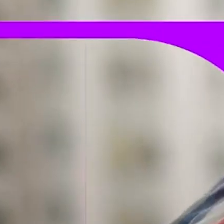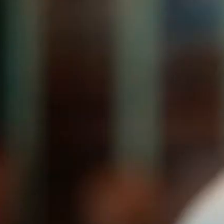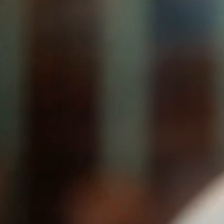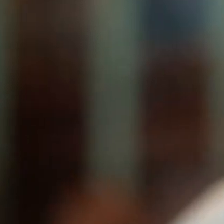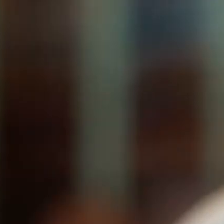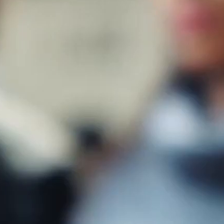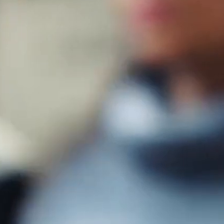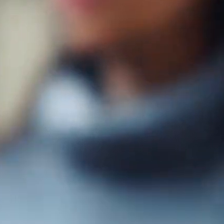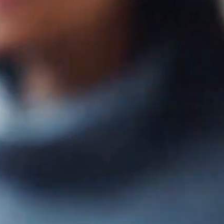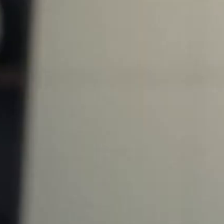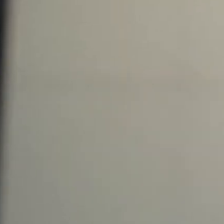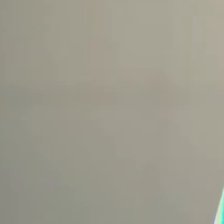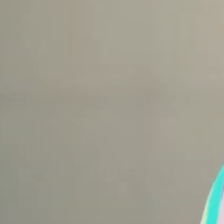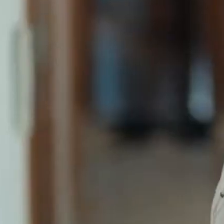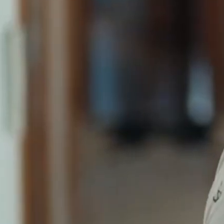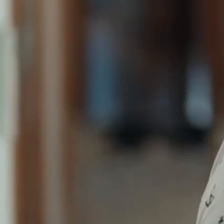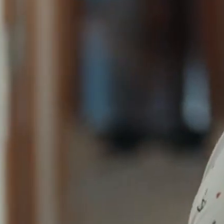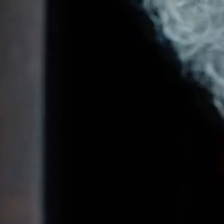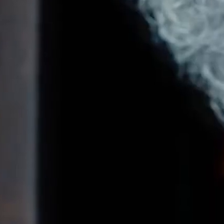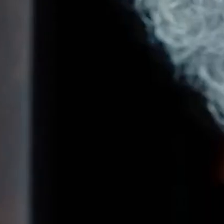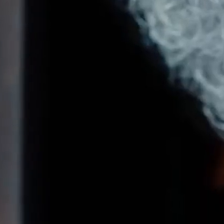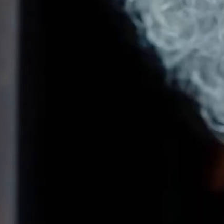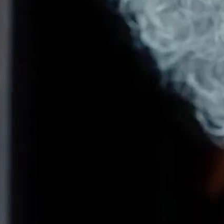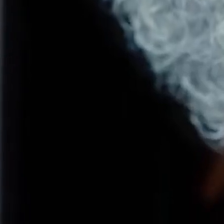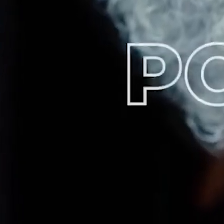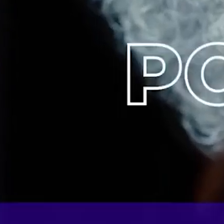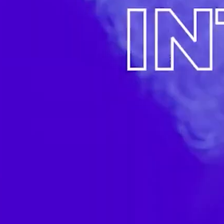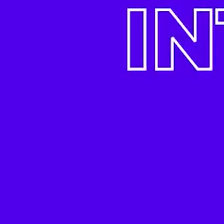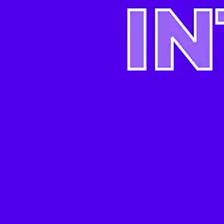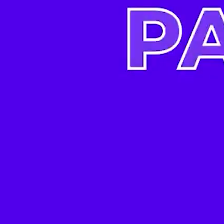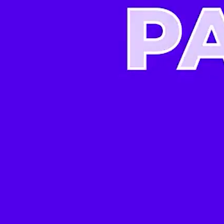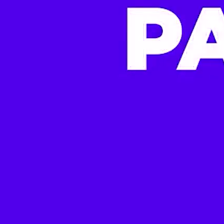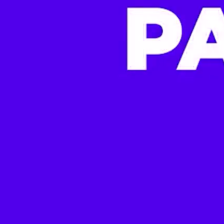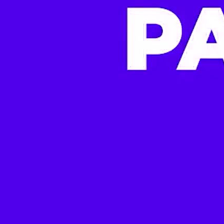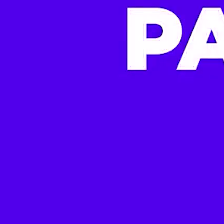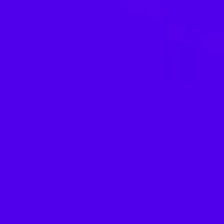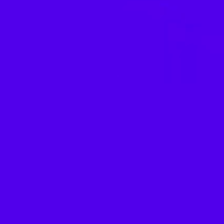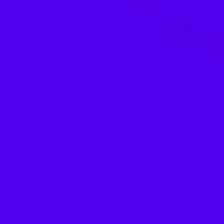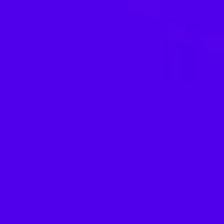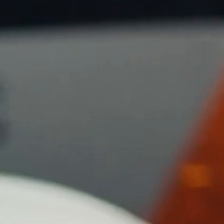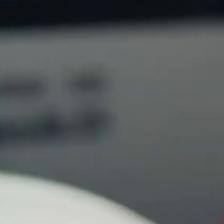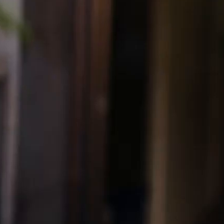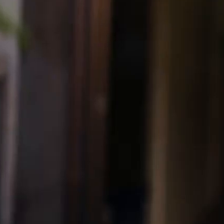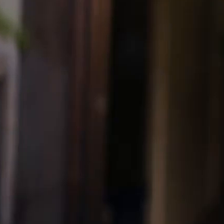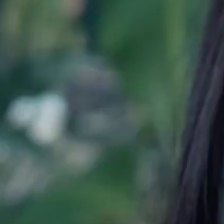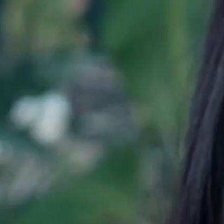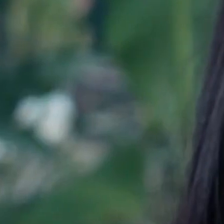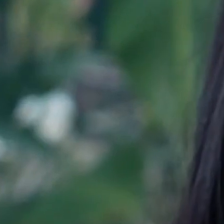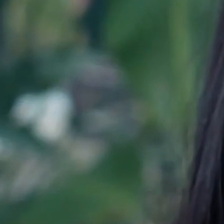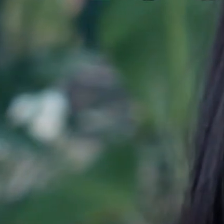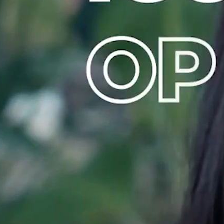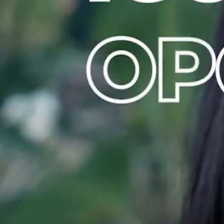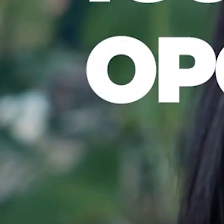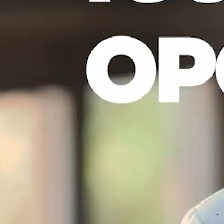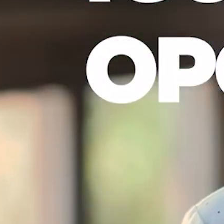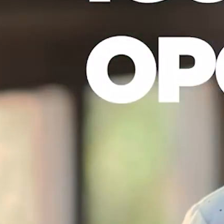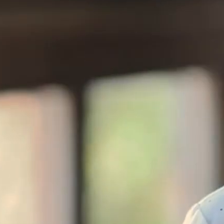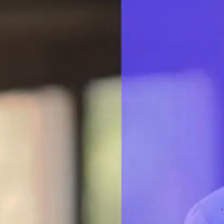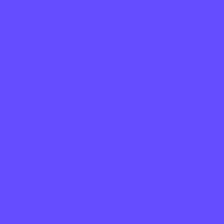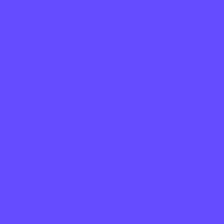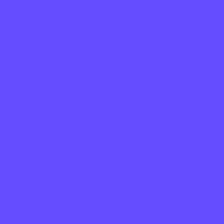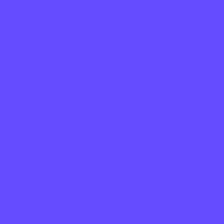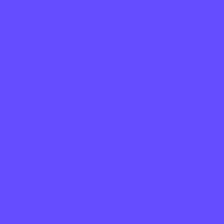Essa mensagem diz respeito a você que rala, que se dedica e quer um Brasil melhor. Um Brasil que respeite a sua força e